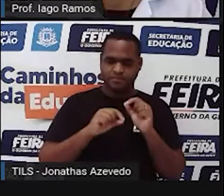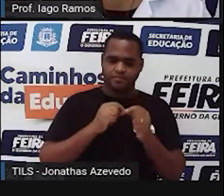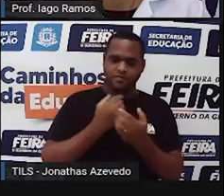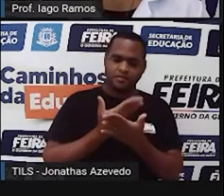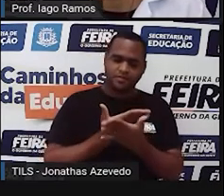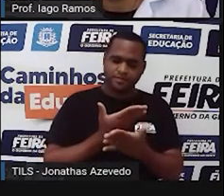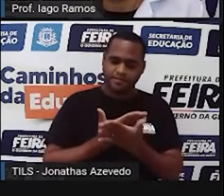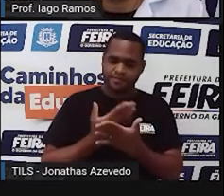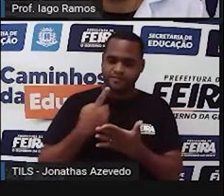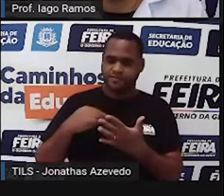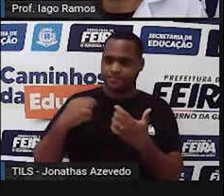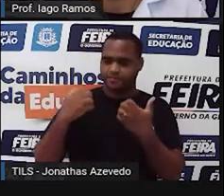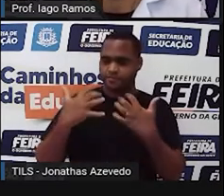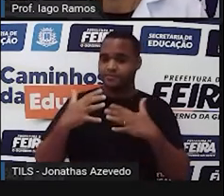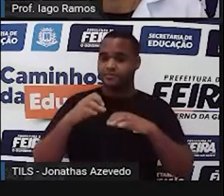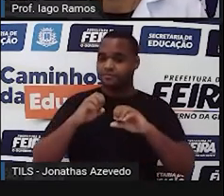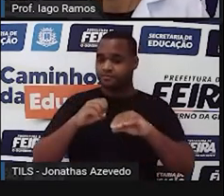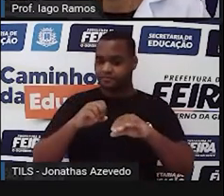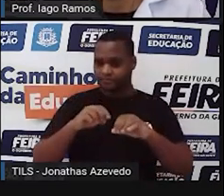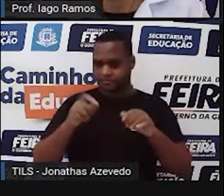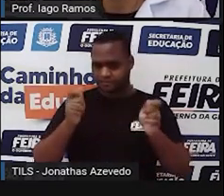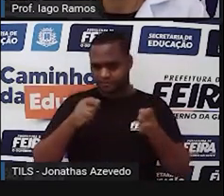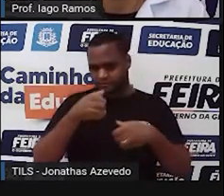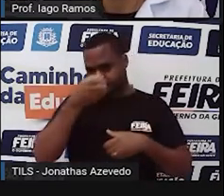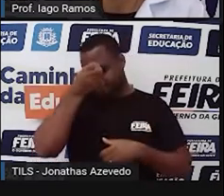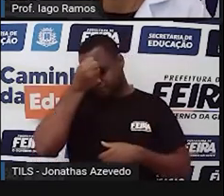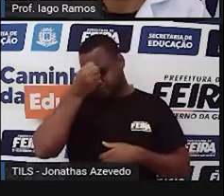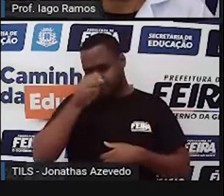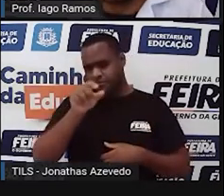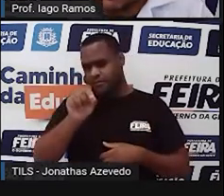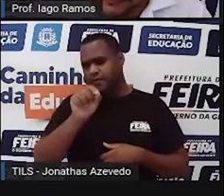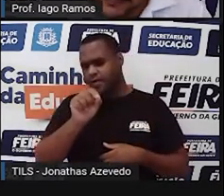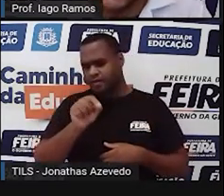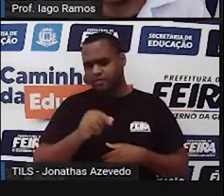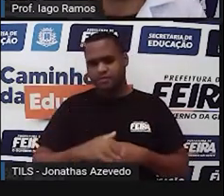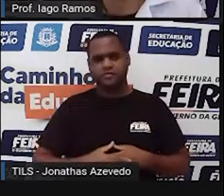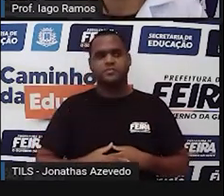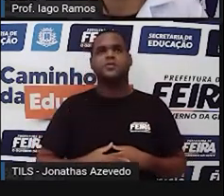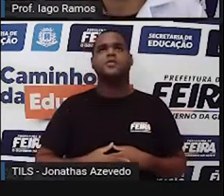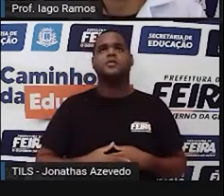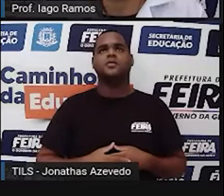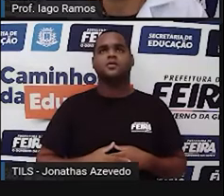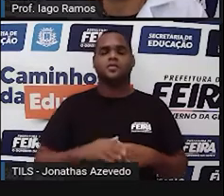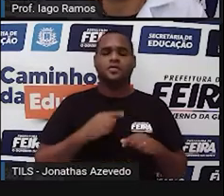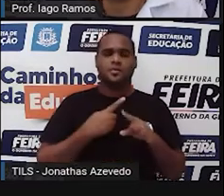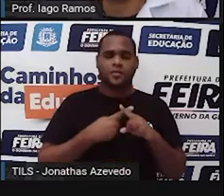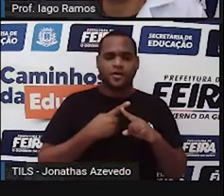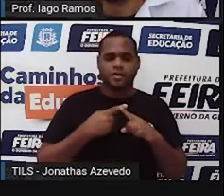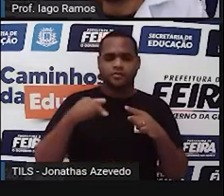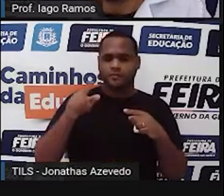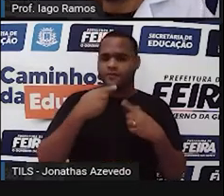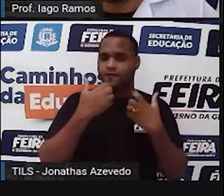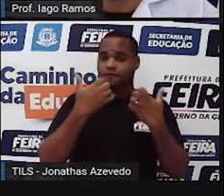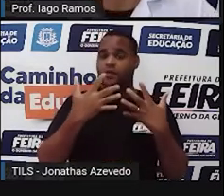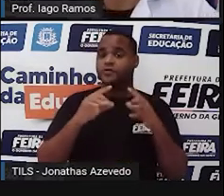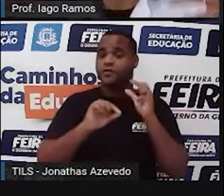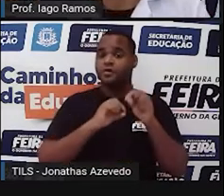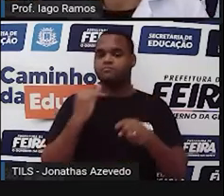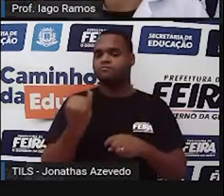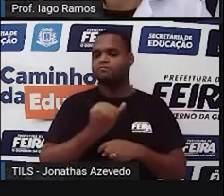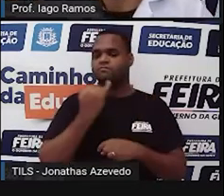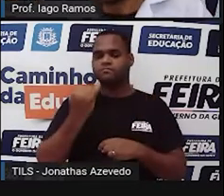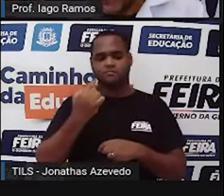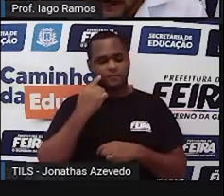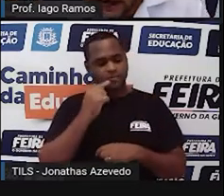em aulas anteriores. E por que, né, a gente tá aí falando bastante dela, porque elas nos